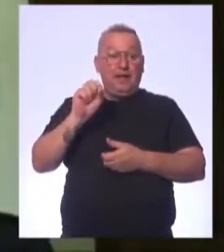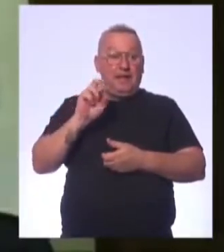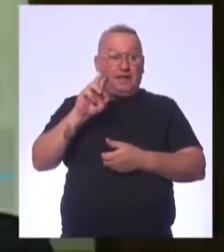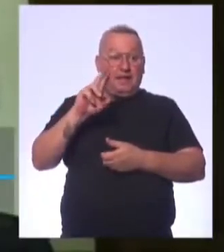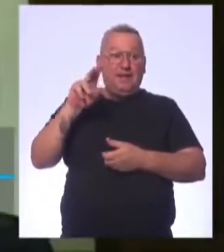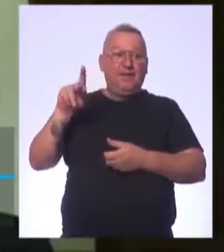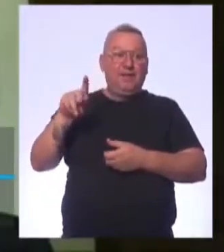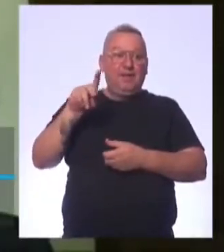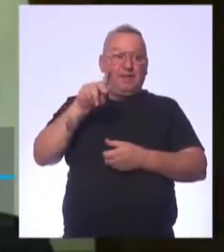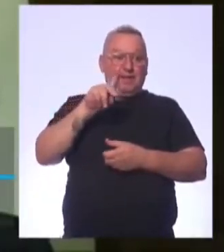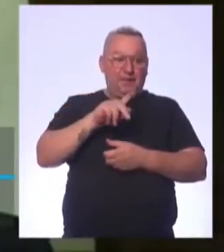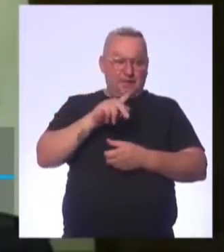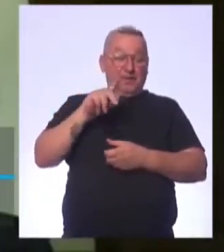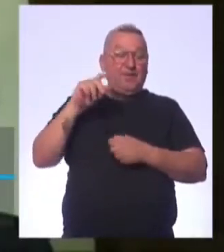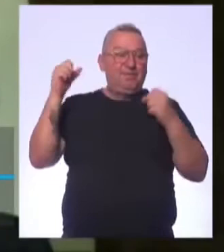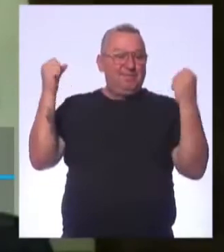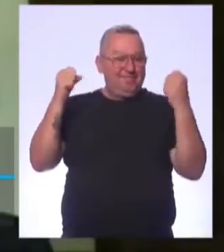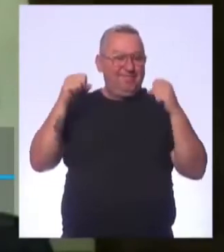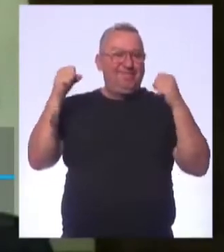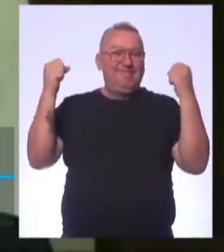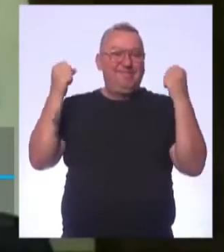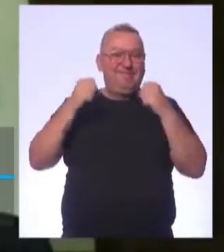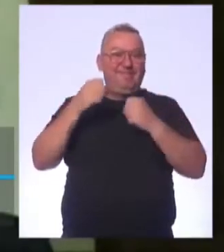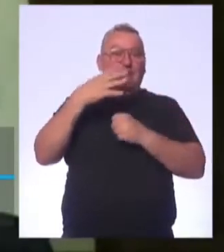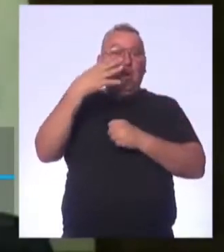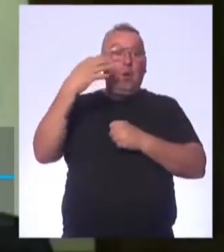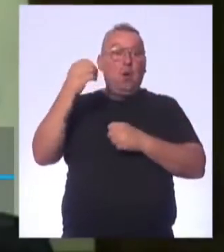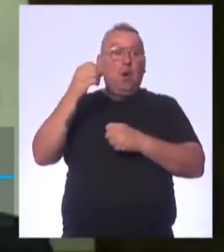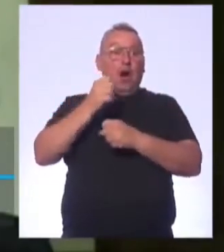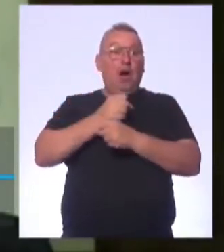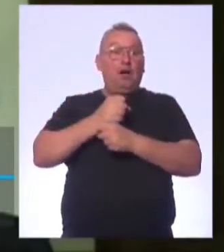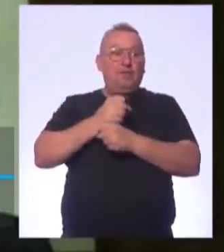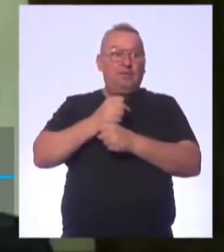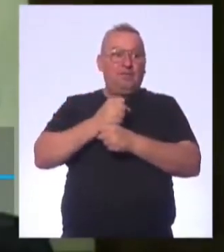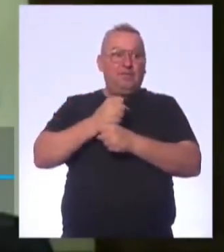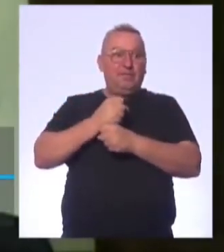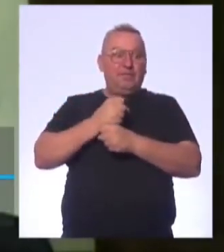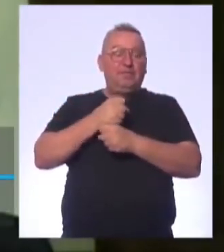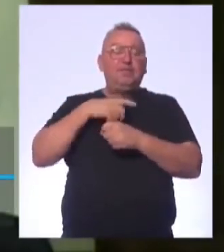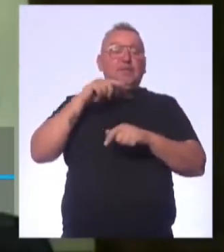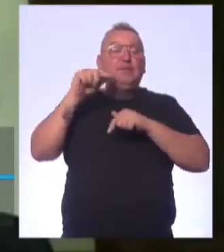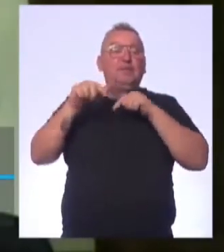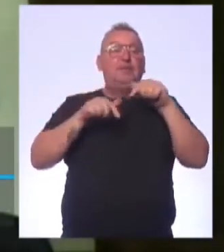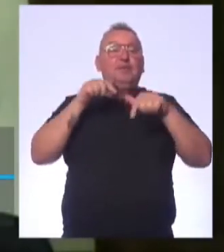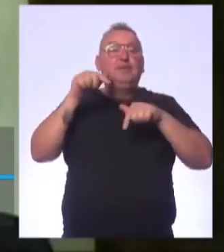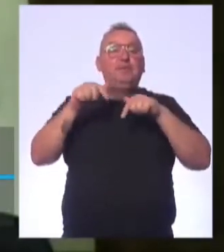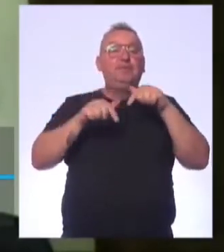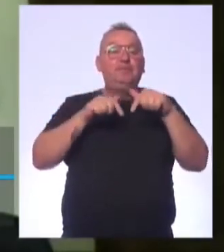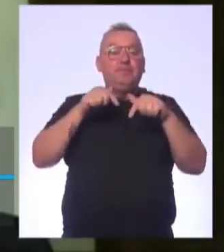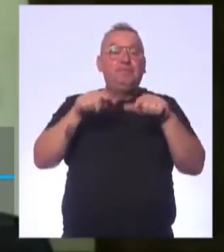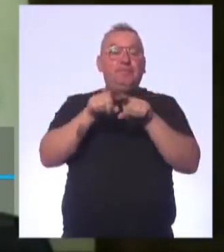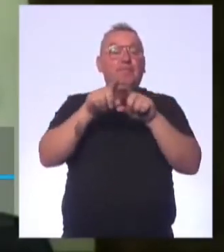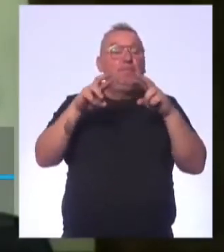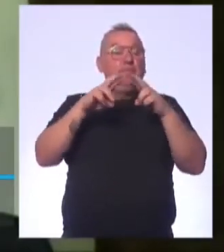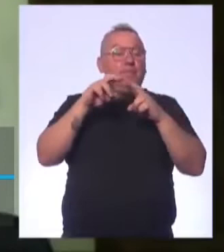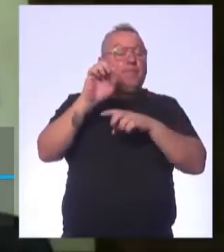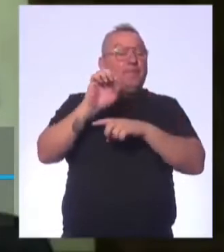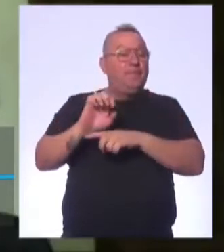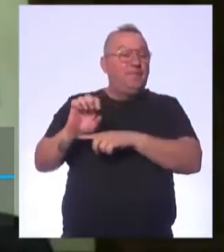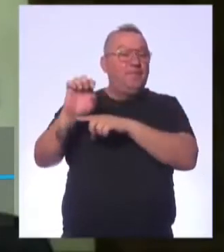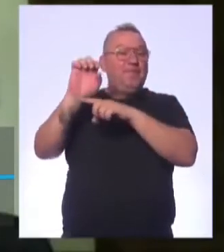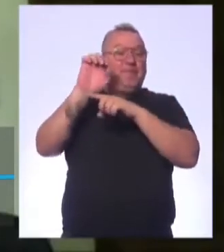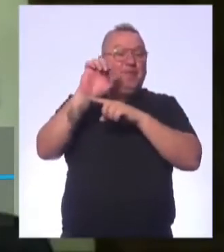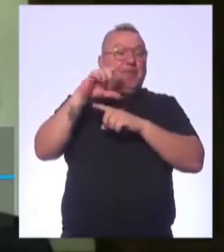eu sou professora de educação física há mais de 40 anos e eu atuo na rede estadual.